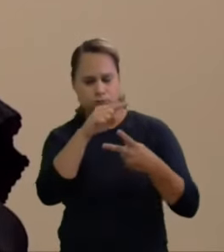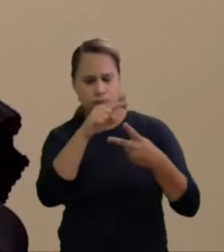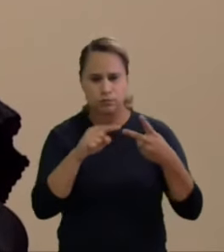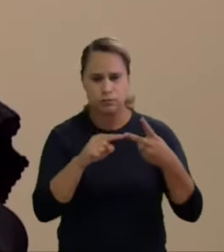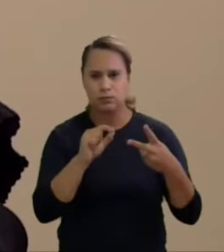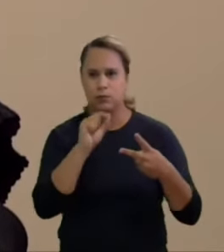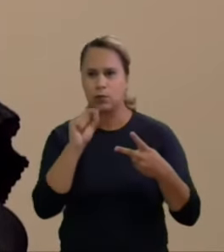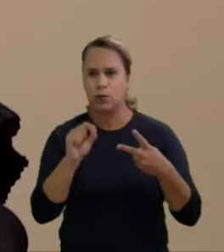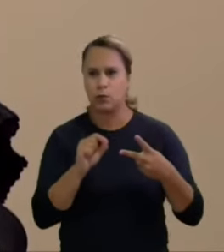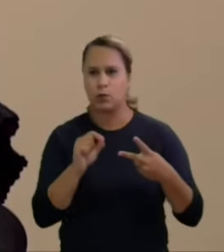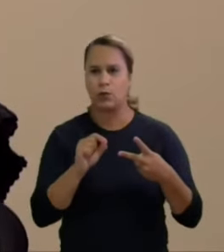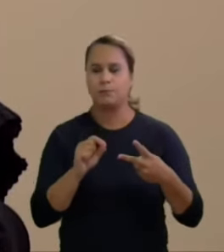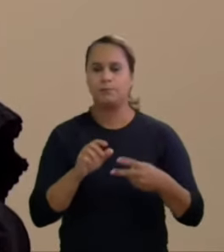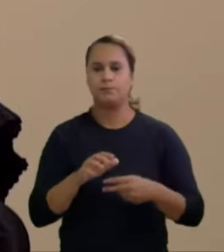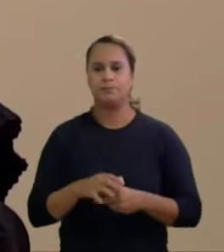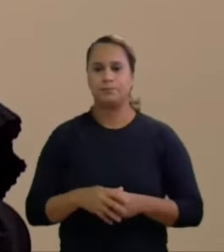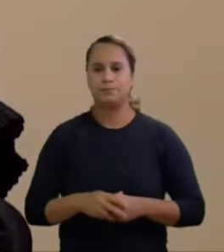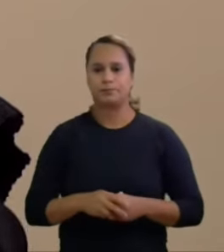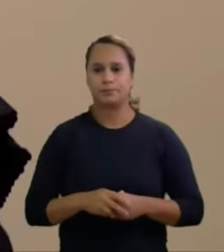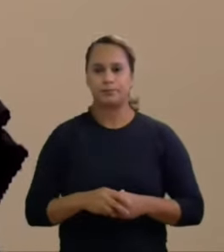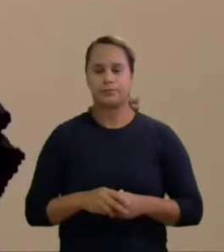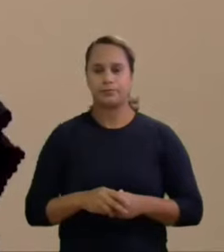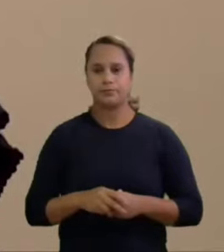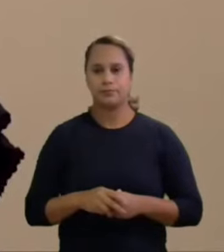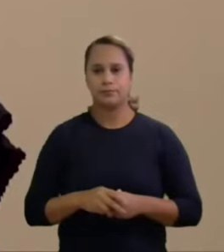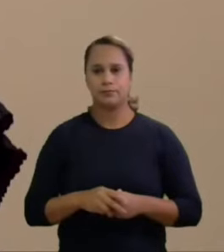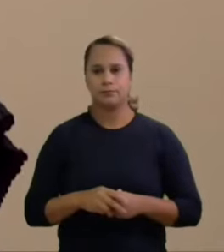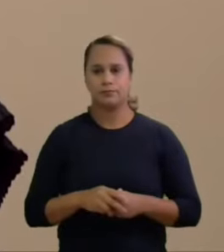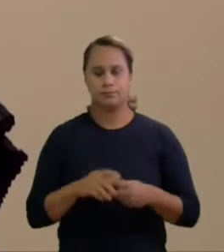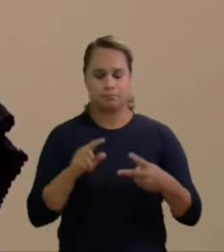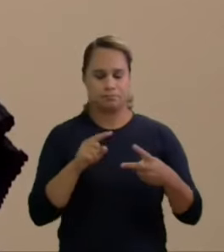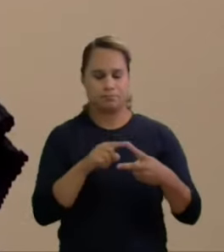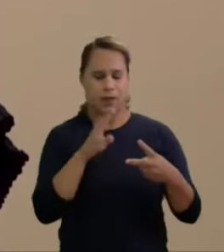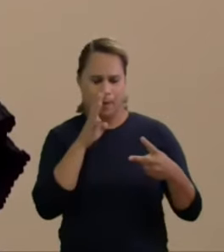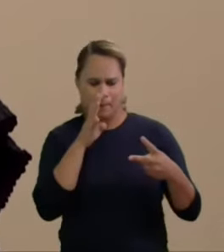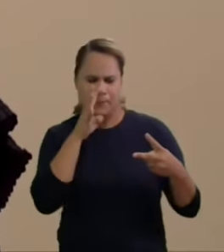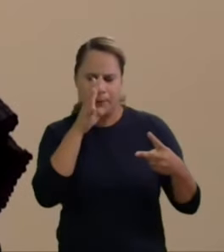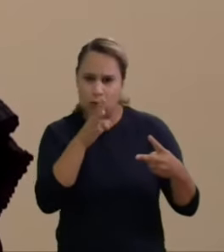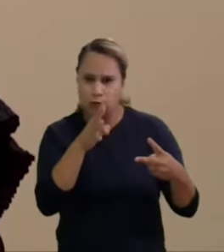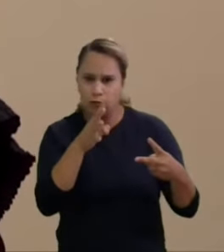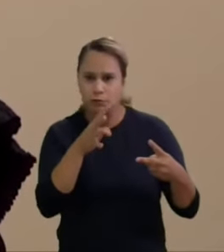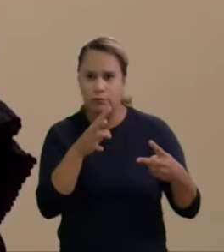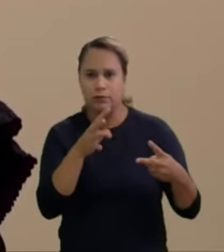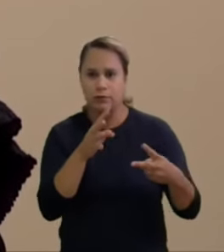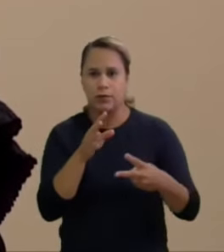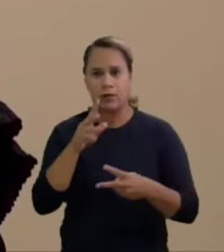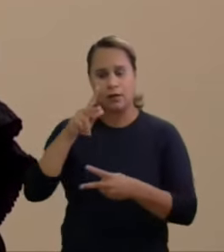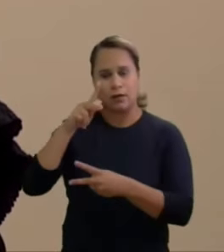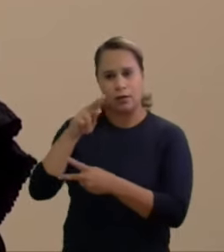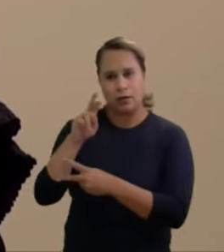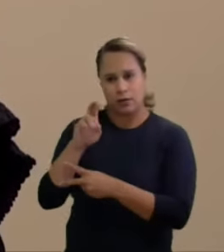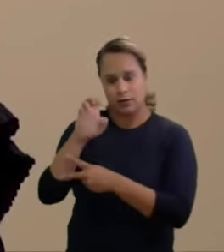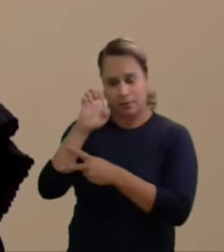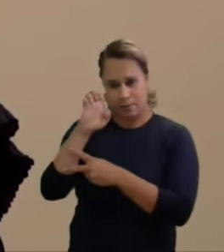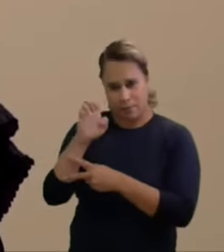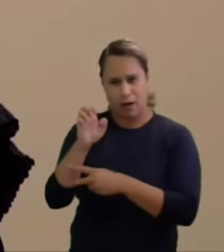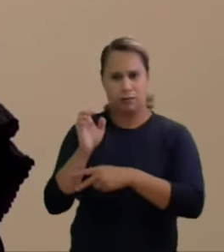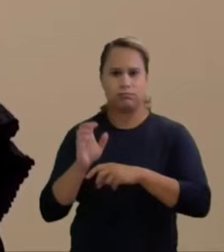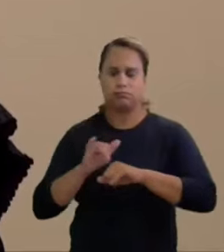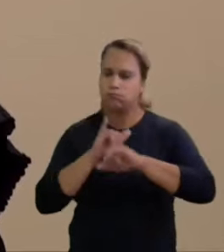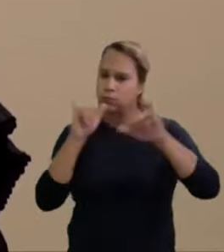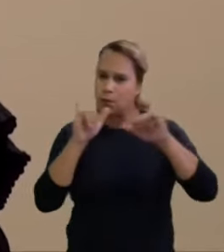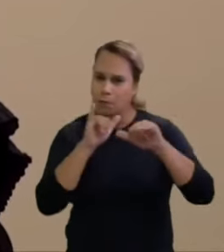diz respeito ao abuso de poder econômico na pré-campanha. Duas. Que o abuso na pré-campanha somente se caracteriza com gastos acima da média dos demais